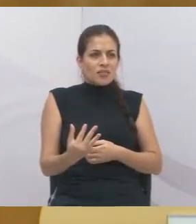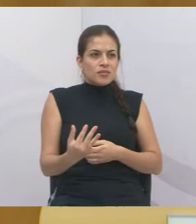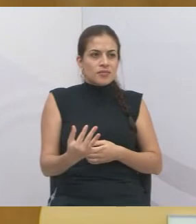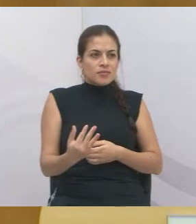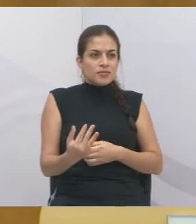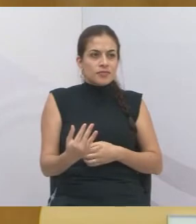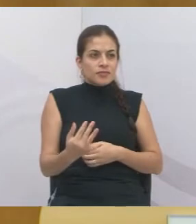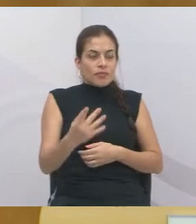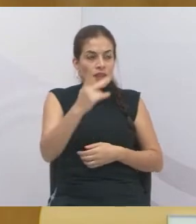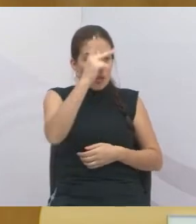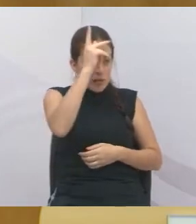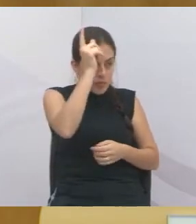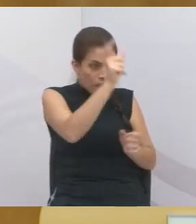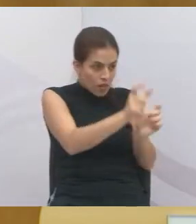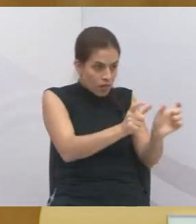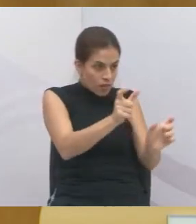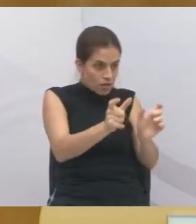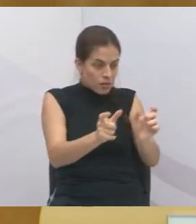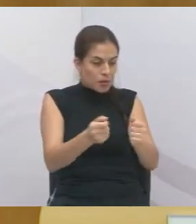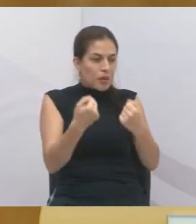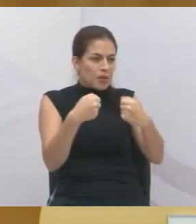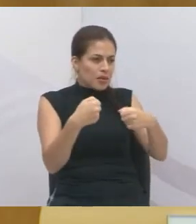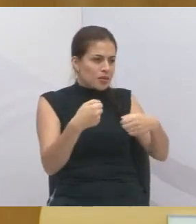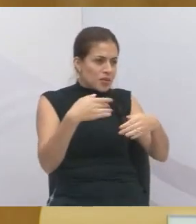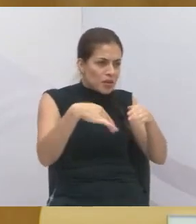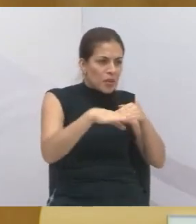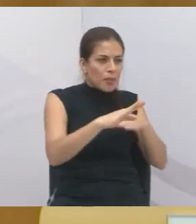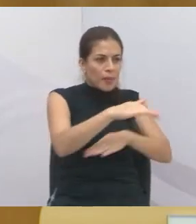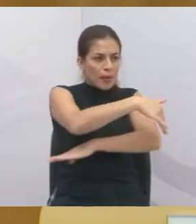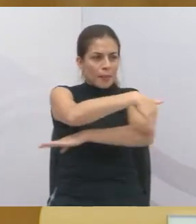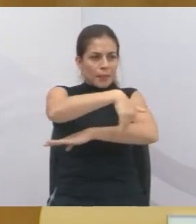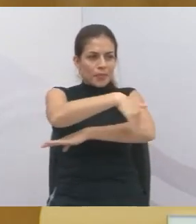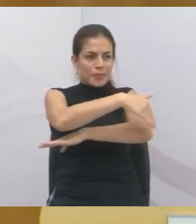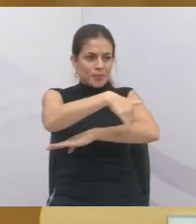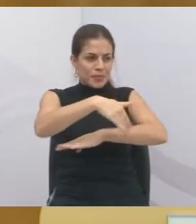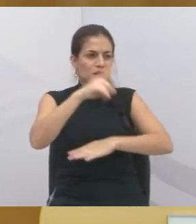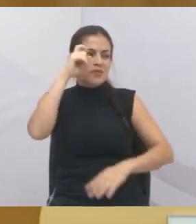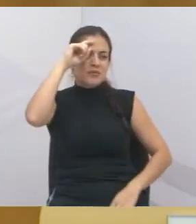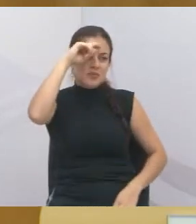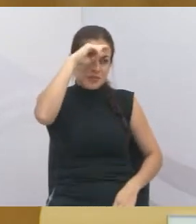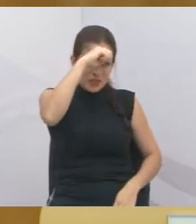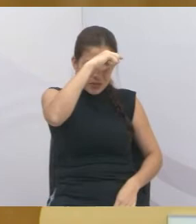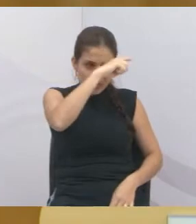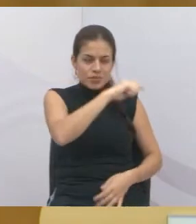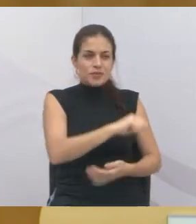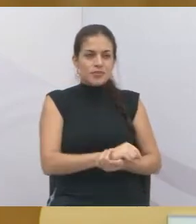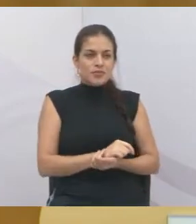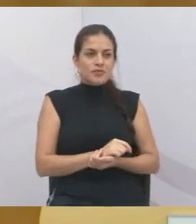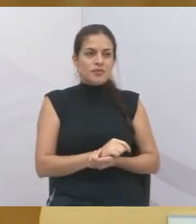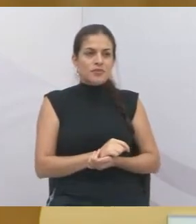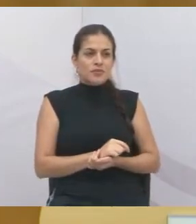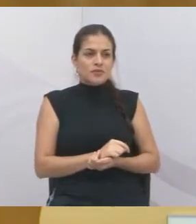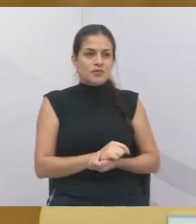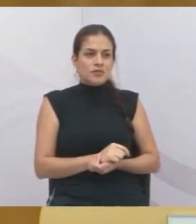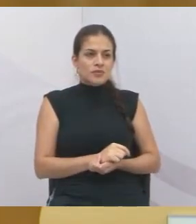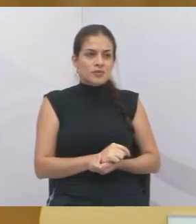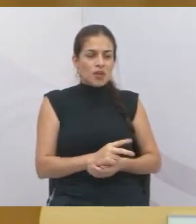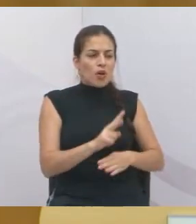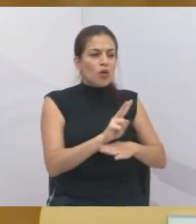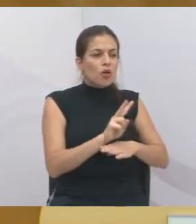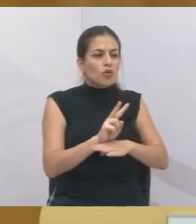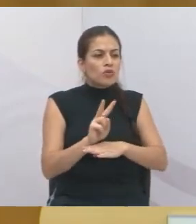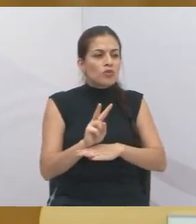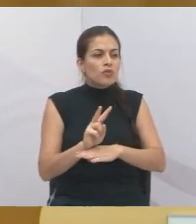Vontade precisam passar para aquele trecho e está muito precário, nós vamos acompanhar essa manutenção. Fiz o pedido ontem,